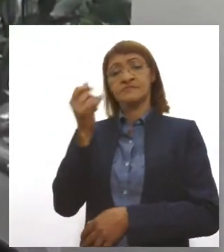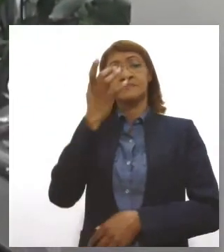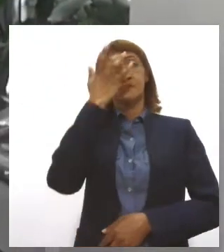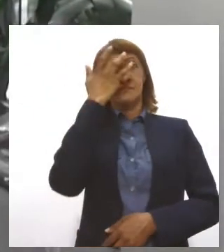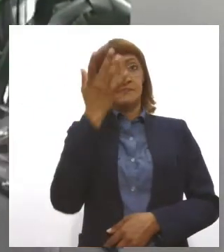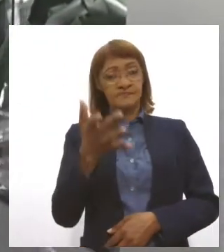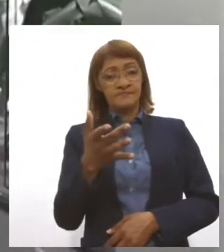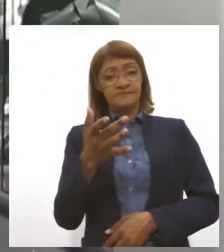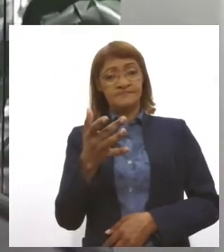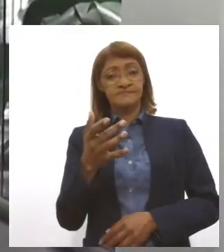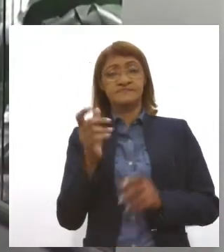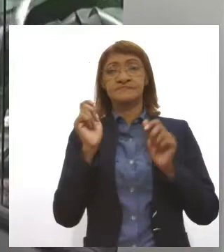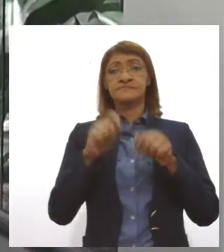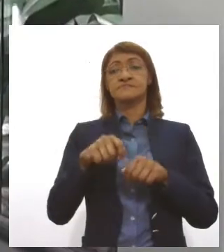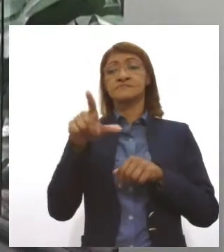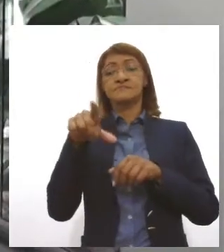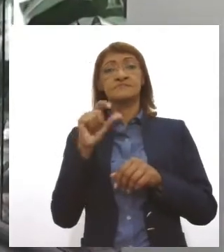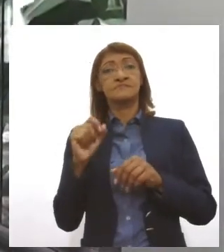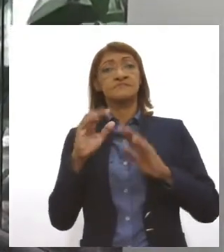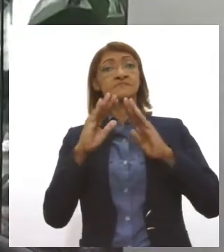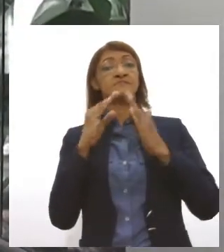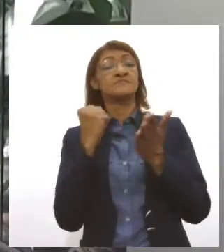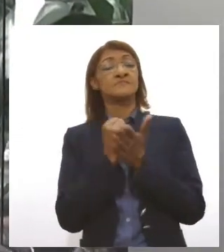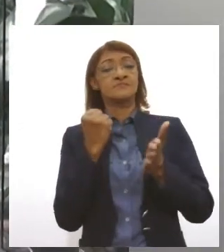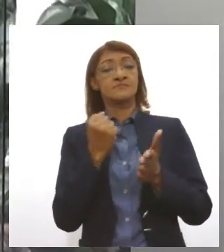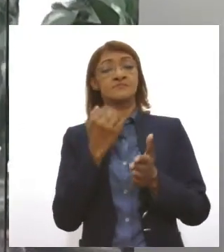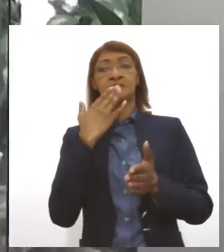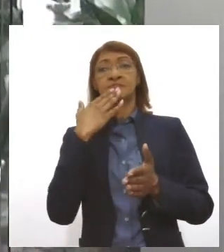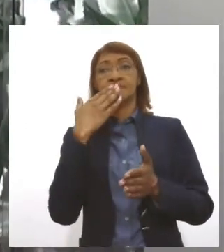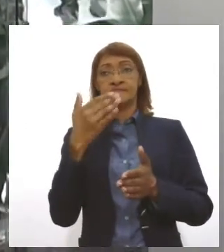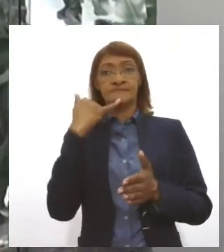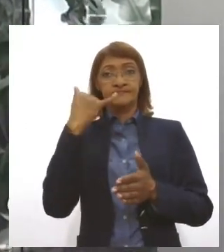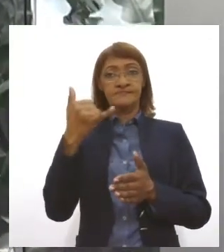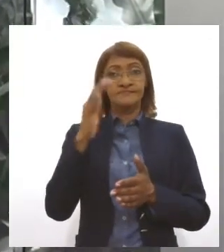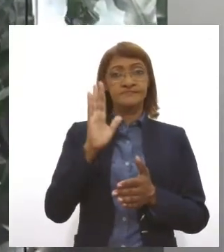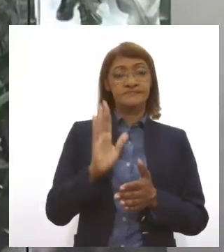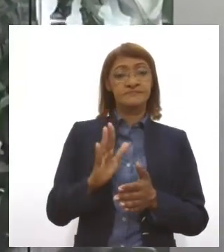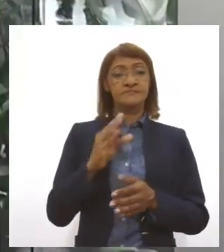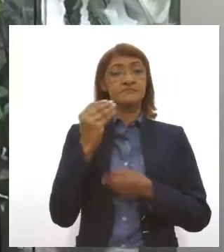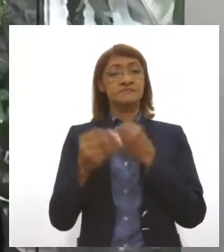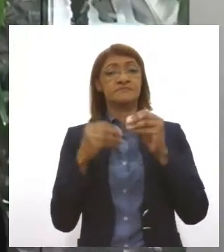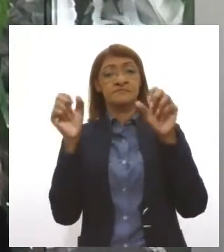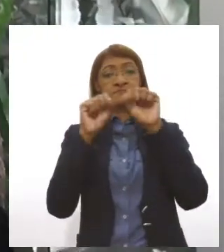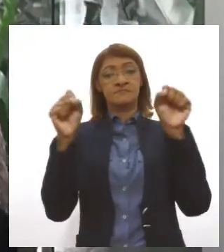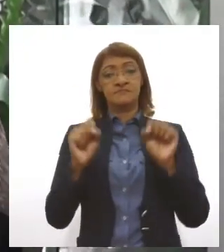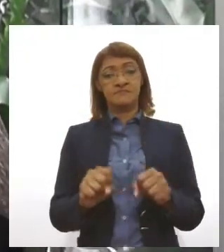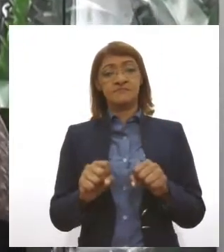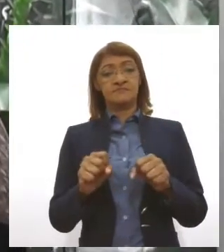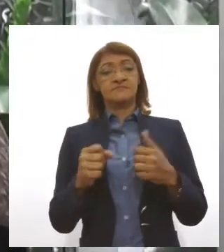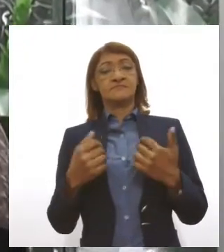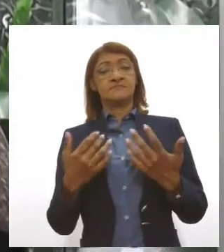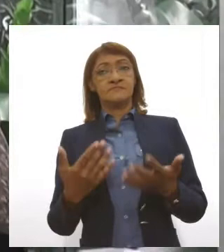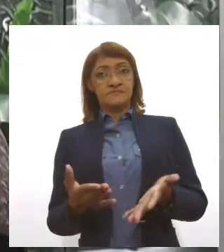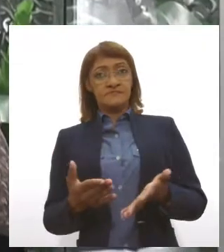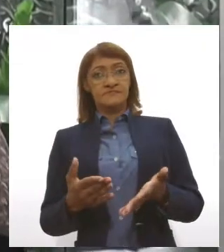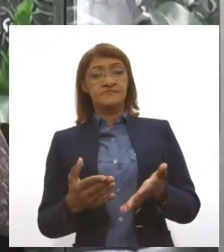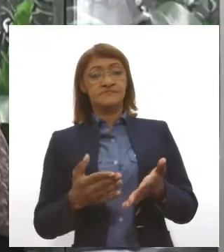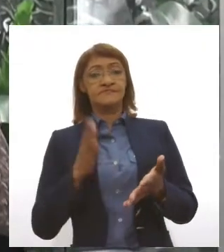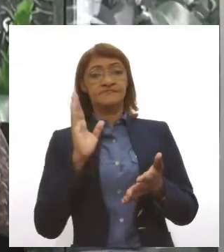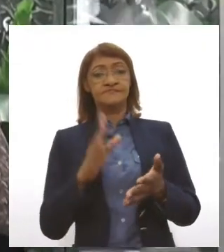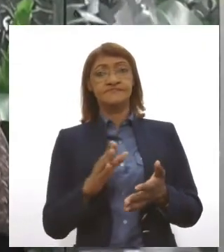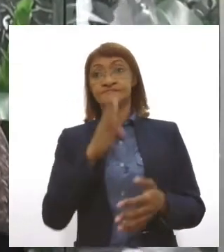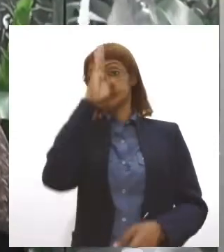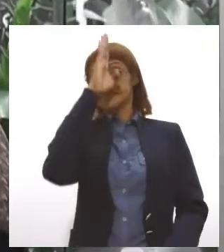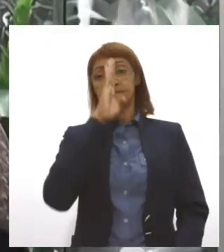o cartório de sua preferência, pede para fazer sua certificação eletrônica através do E-notariado, o certificado é notariado, é gratuito.